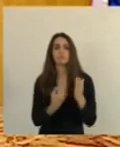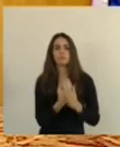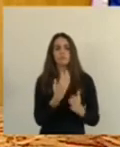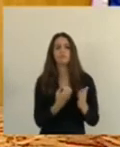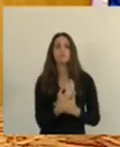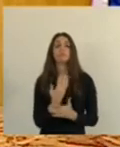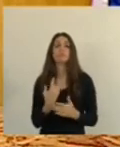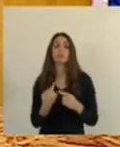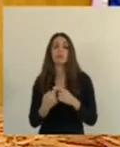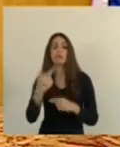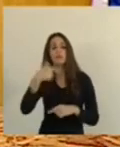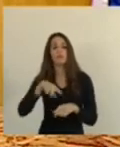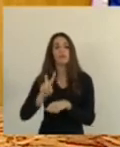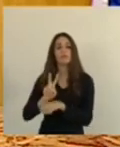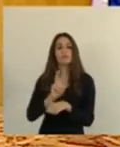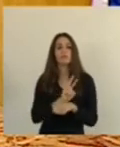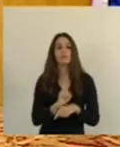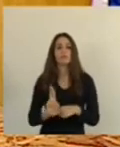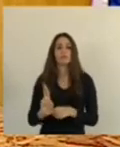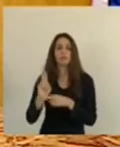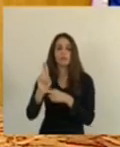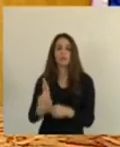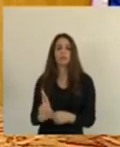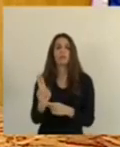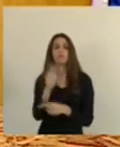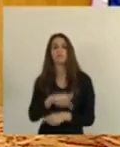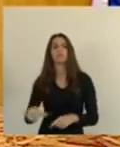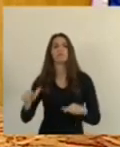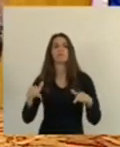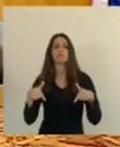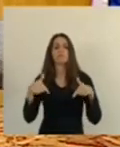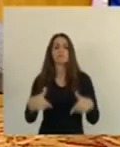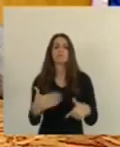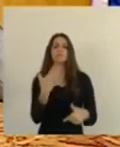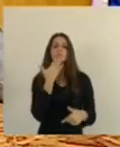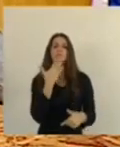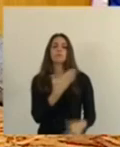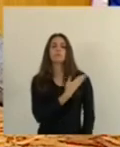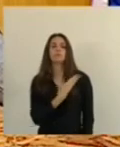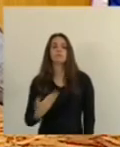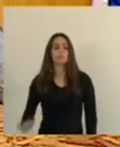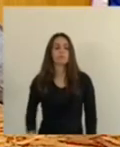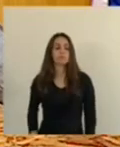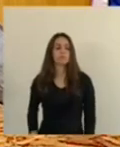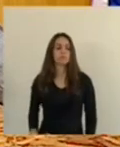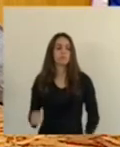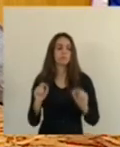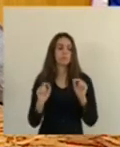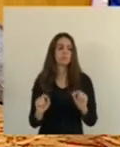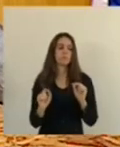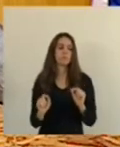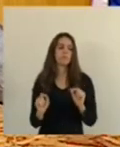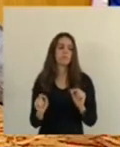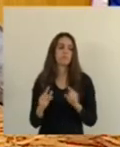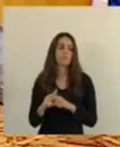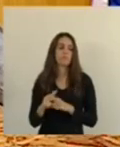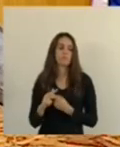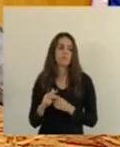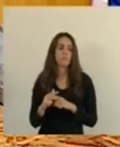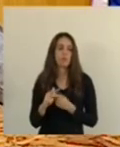Mas a nossa voz chega. Eu estou aqui solicitando ao Governo do Estado um reajuste,